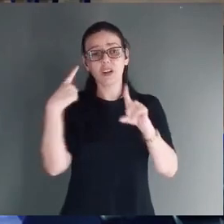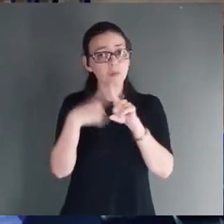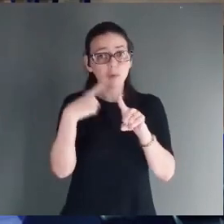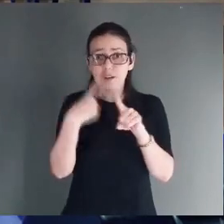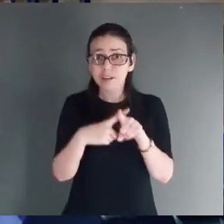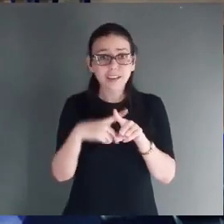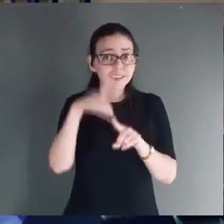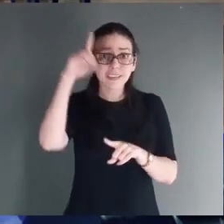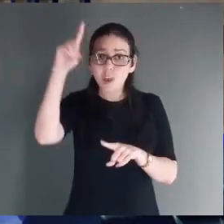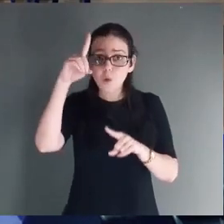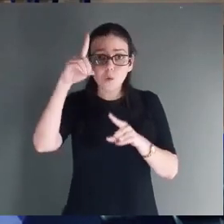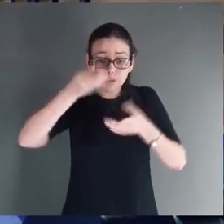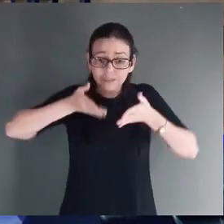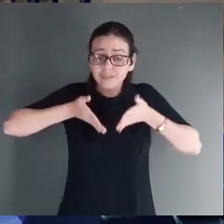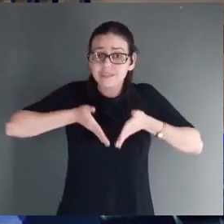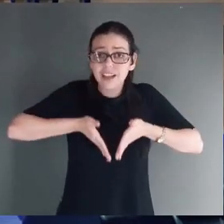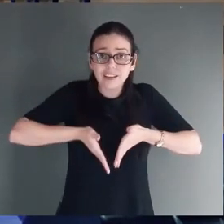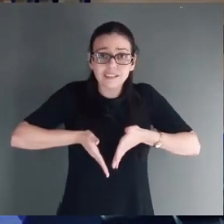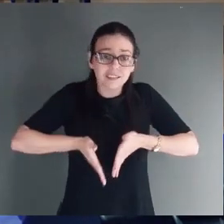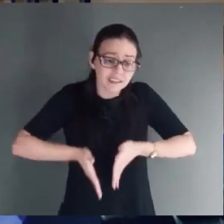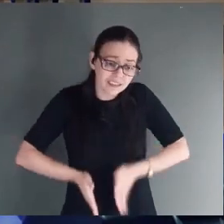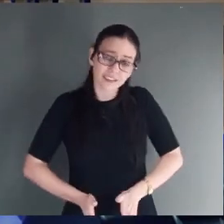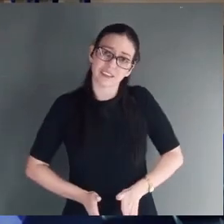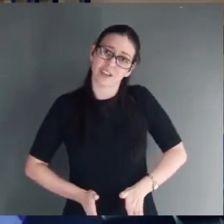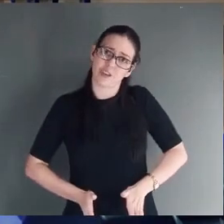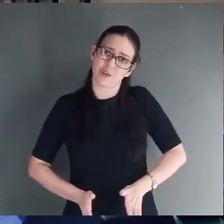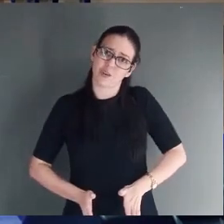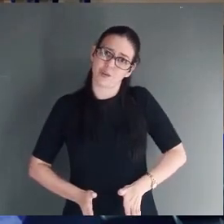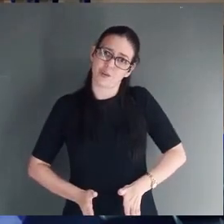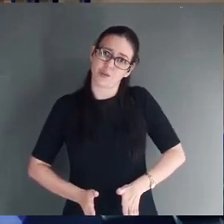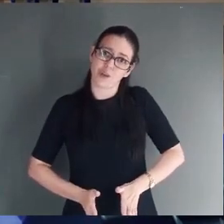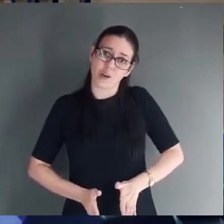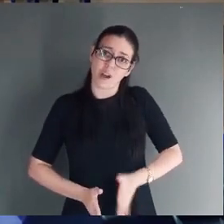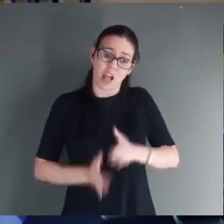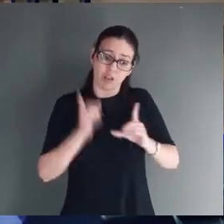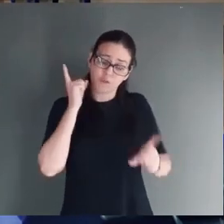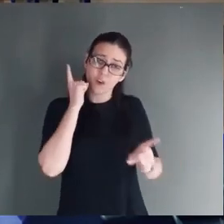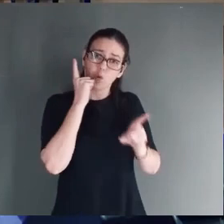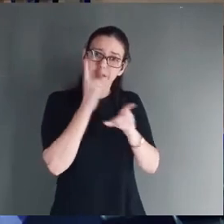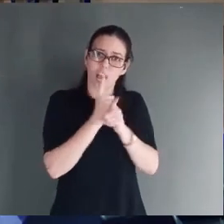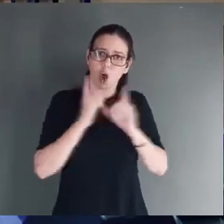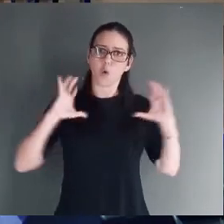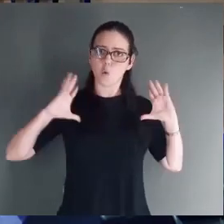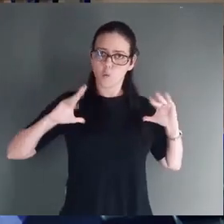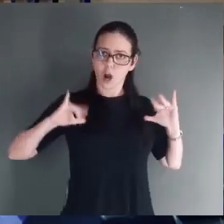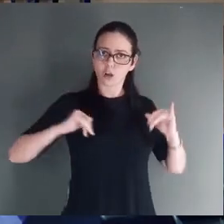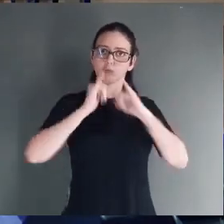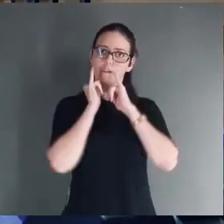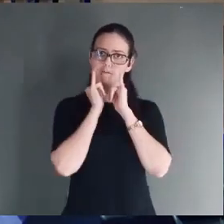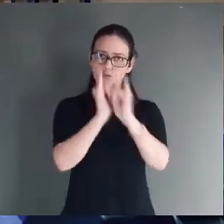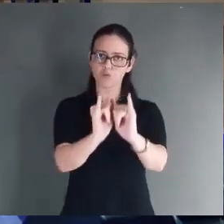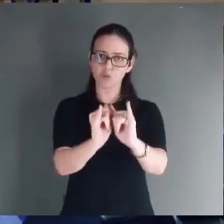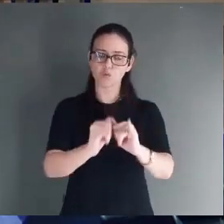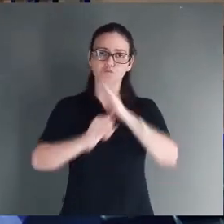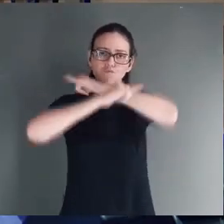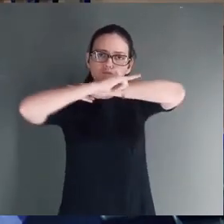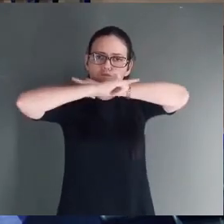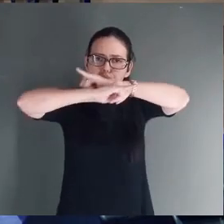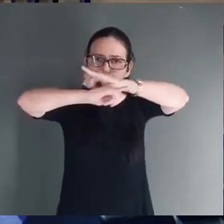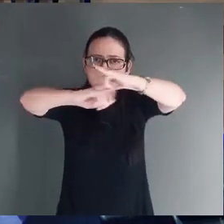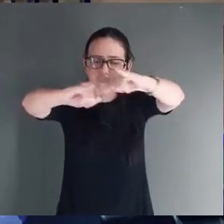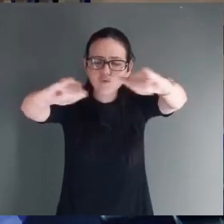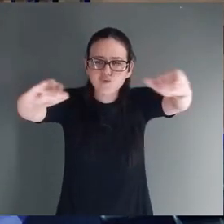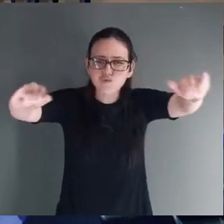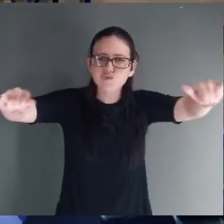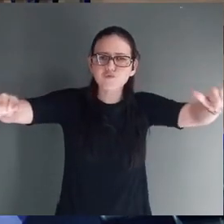queridos, Ele nasceu deitado. Ele foi encontrado. Quando os anjos anunciam os pastores, o anjo anuncia aos